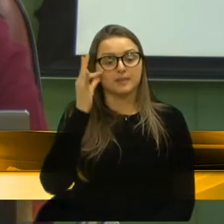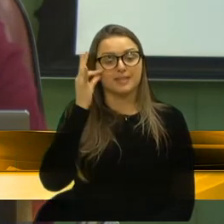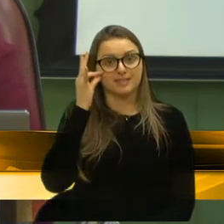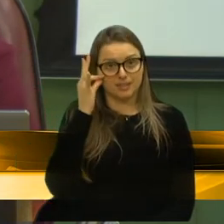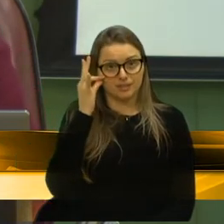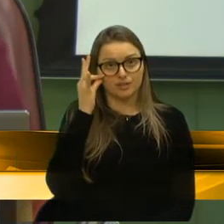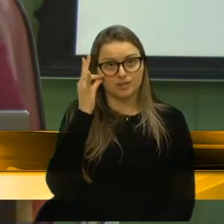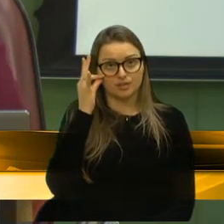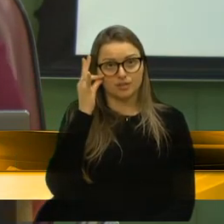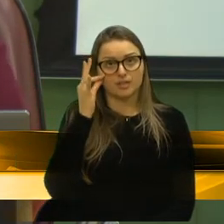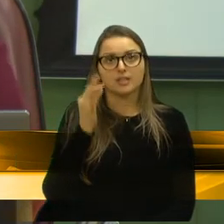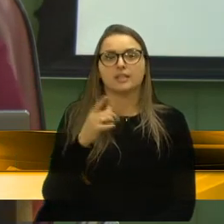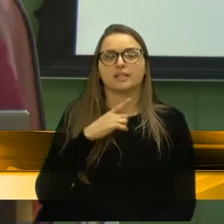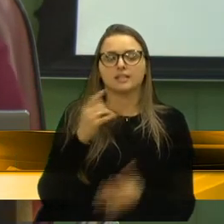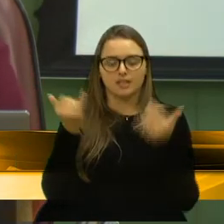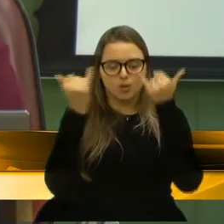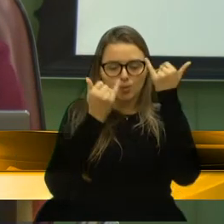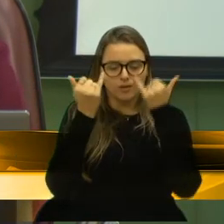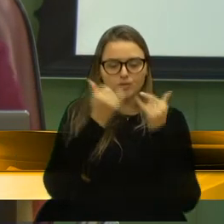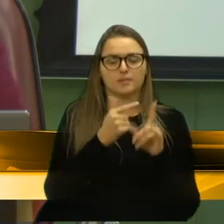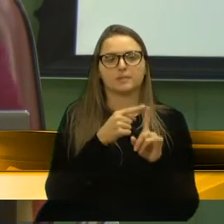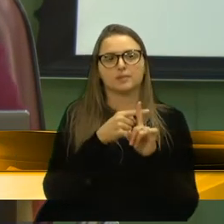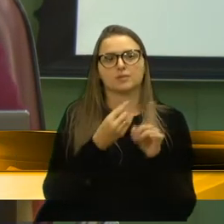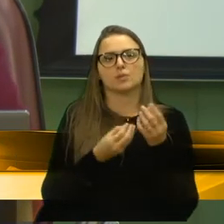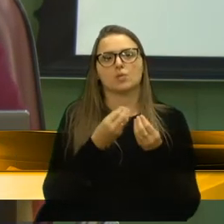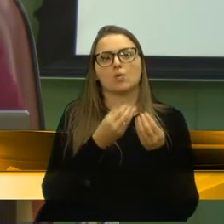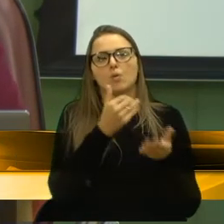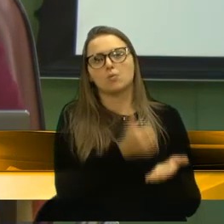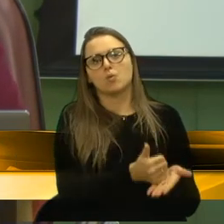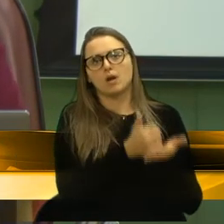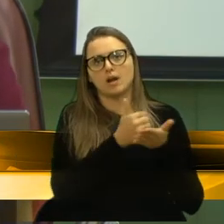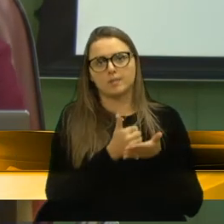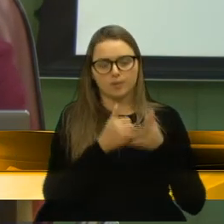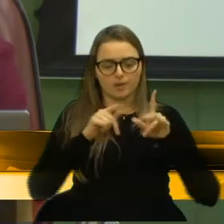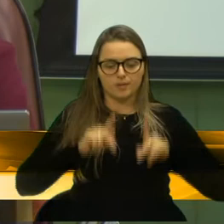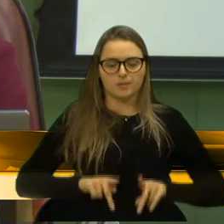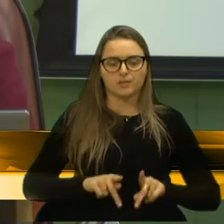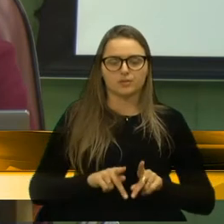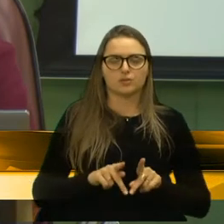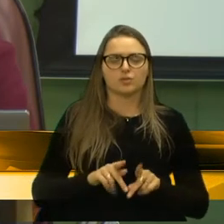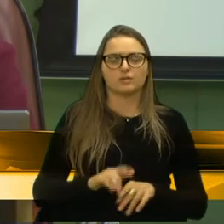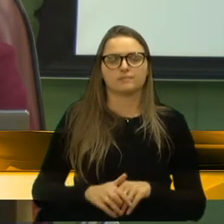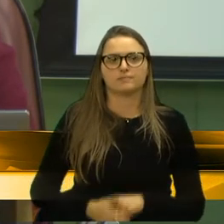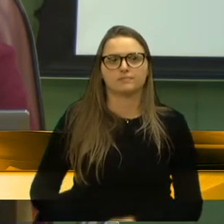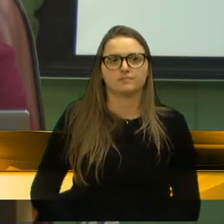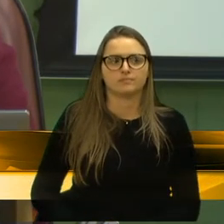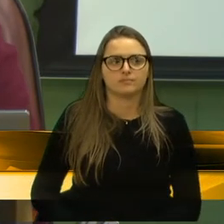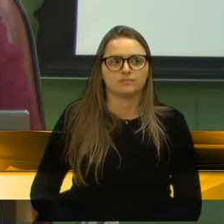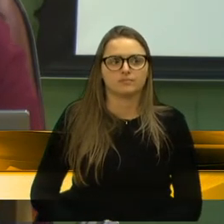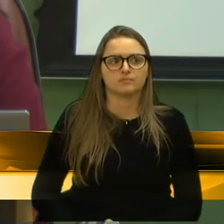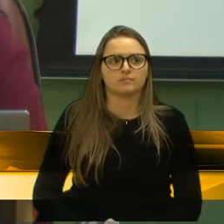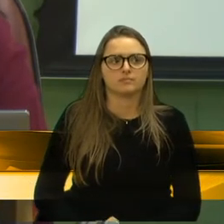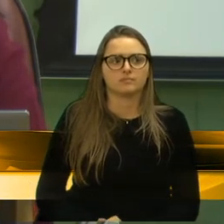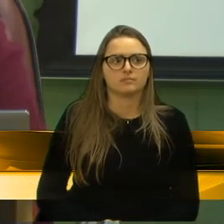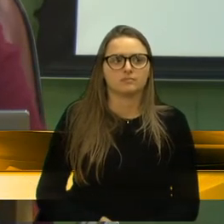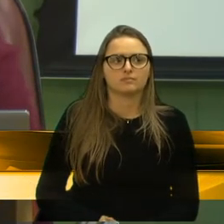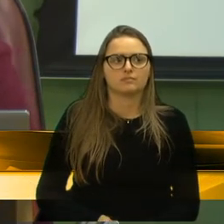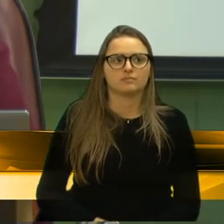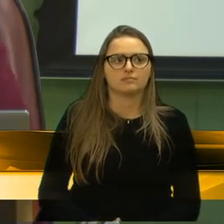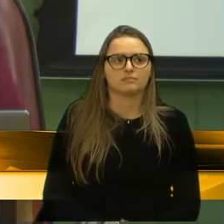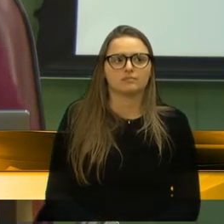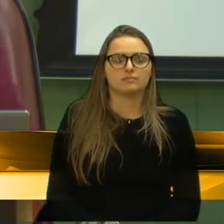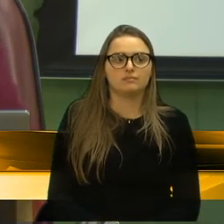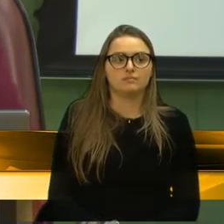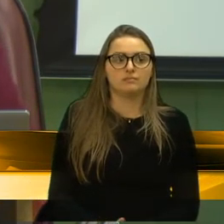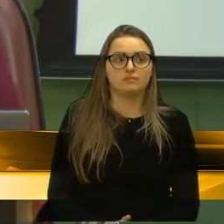e bem informado sobre como auxiliar uma pessoa que esteja nessa situação. Então, novamente, parabenizar. Essas